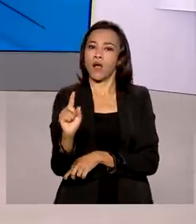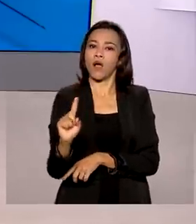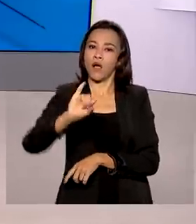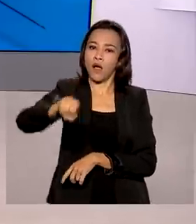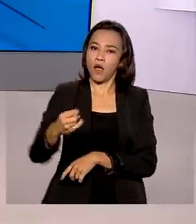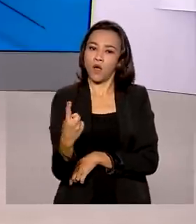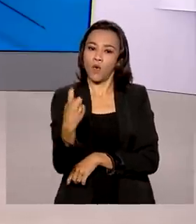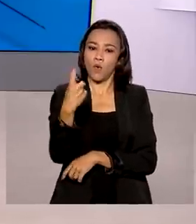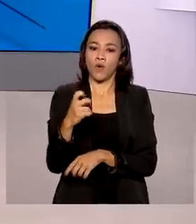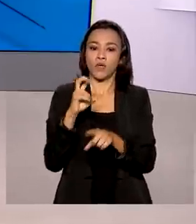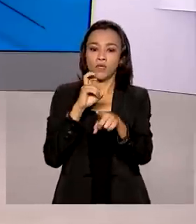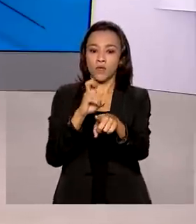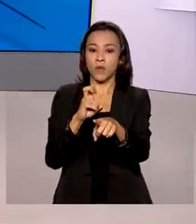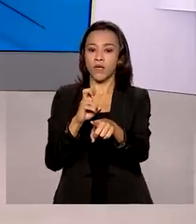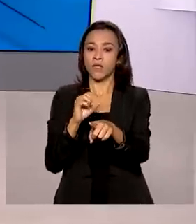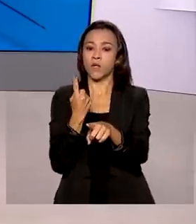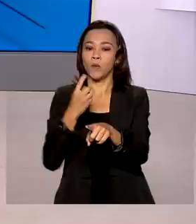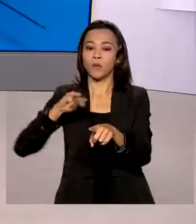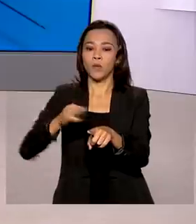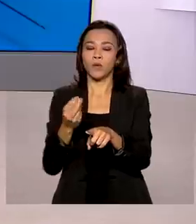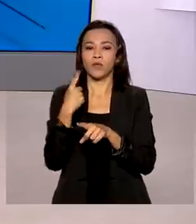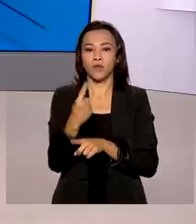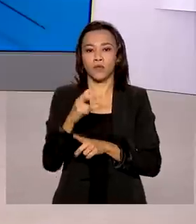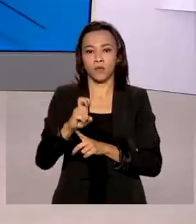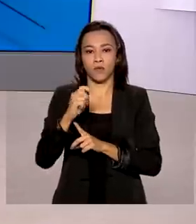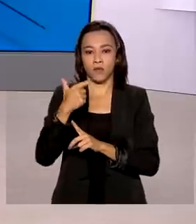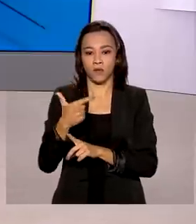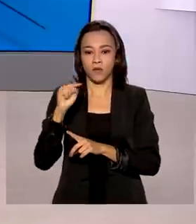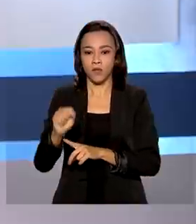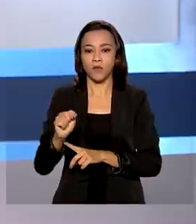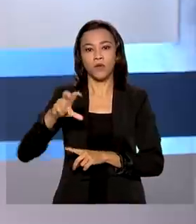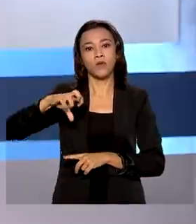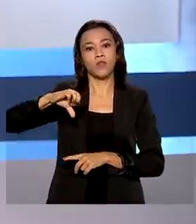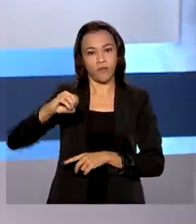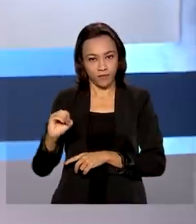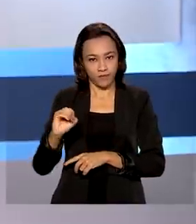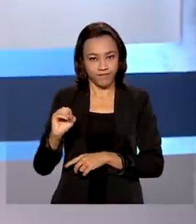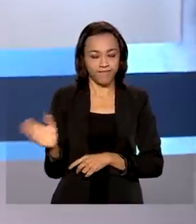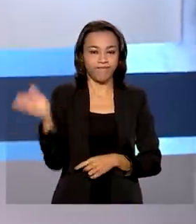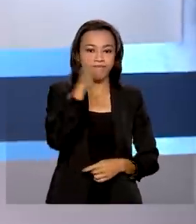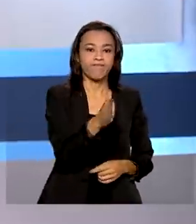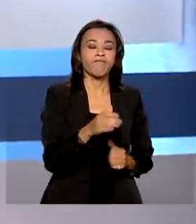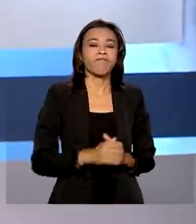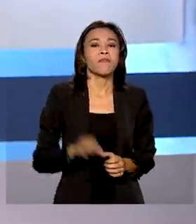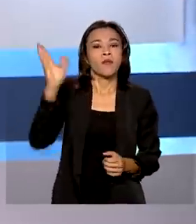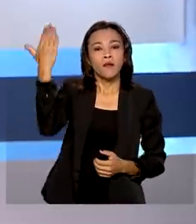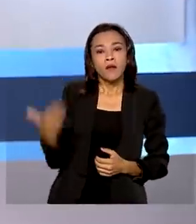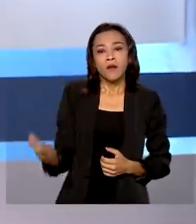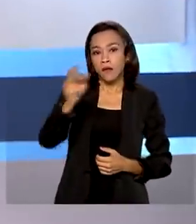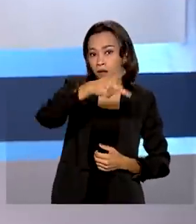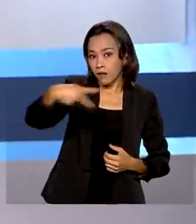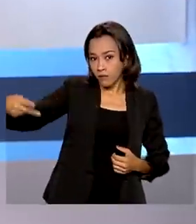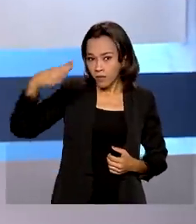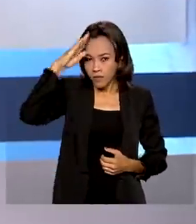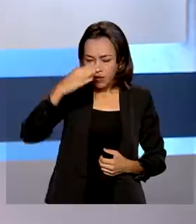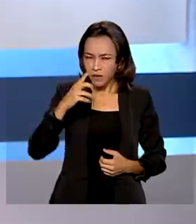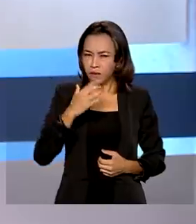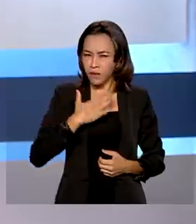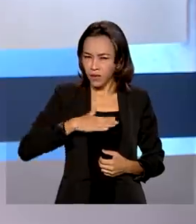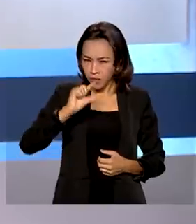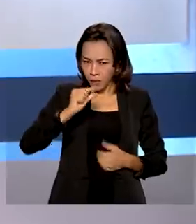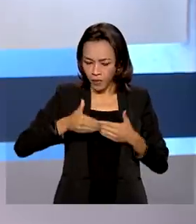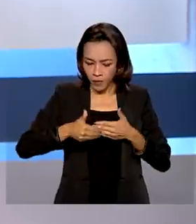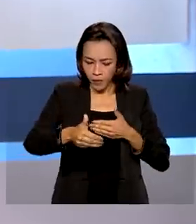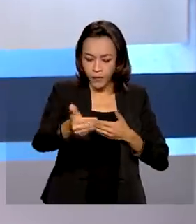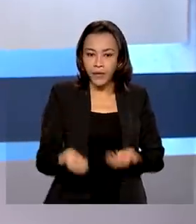milhões, 152 mil e 90. O presidente Jair Bolsonaro entrega daqui a pouco em